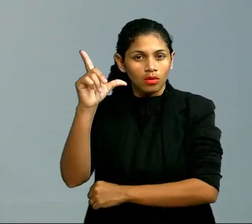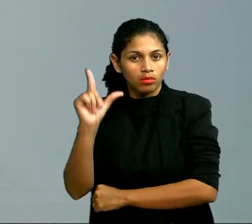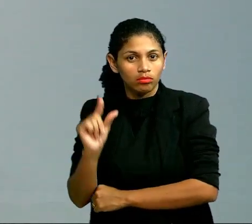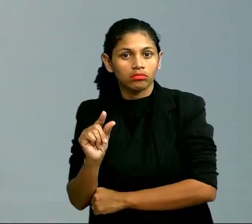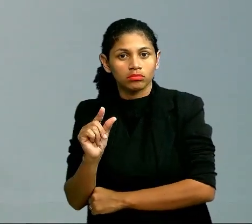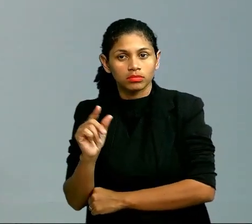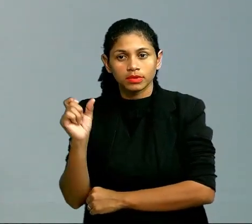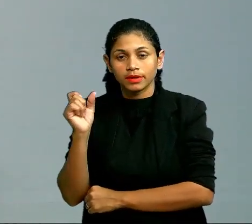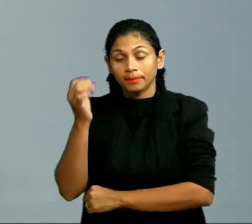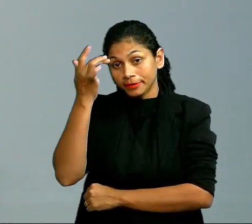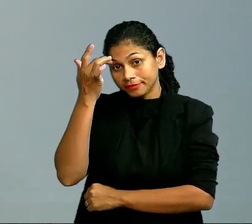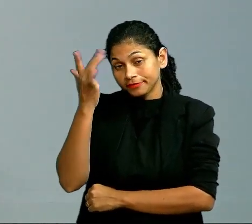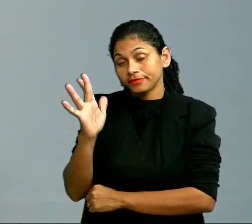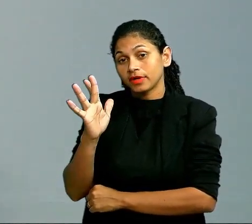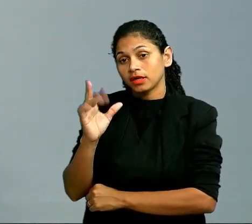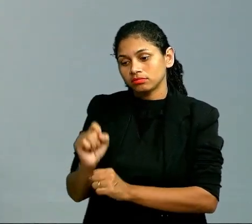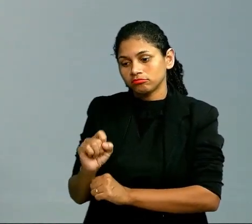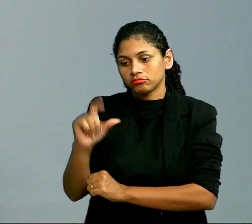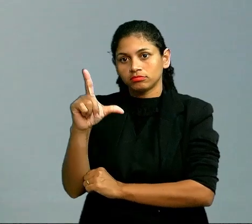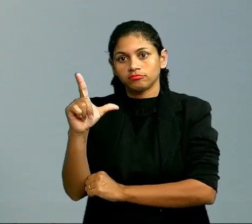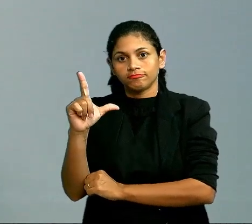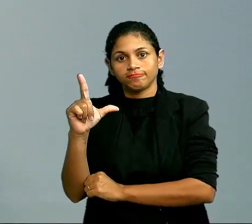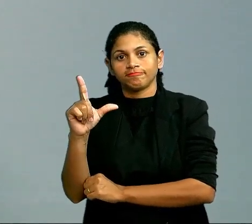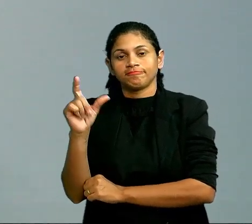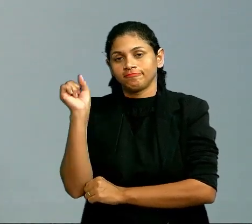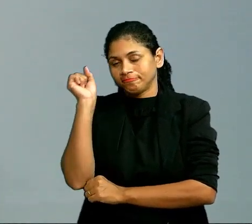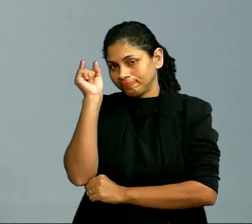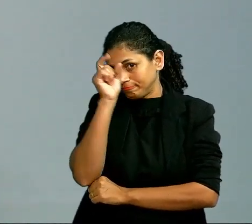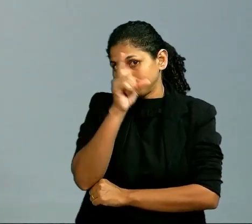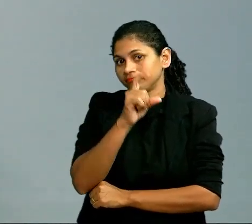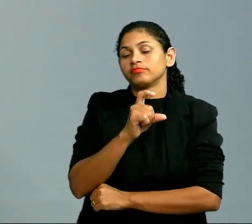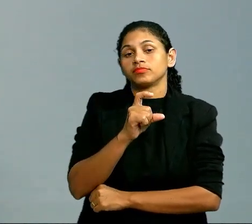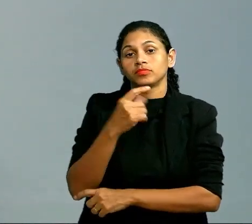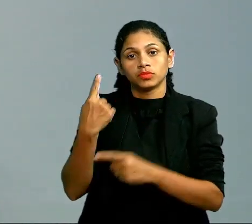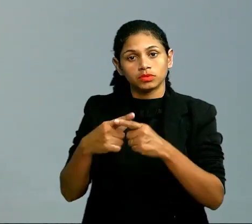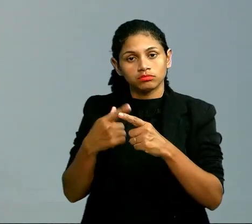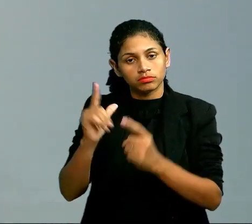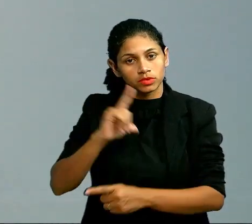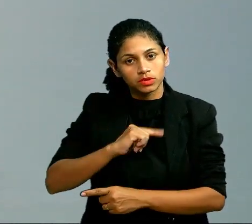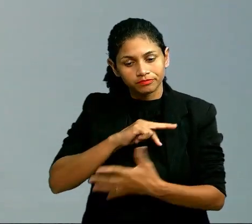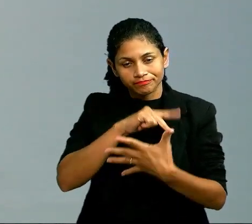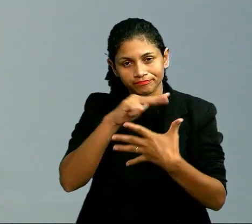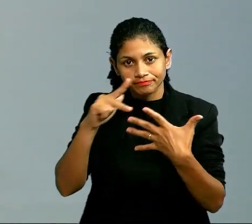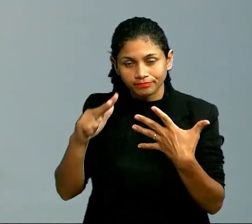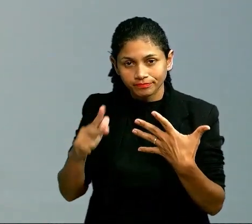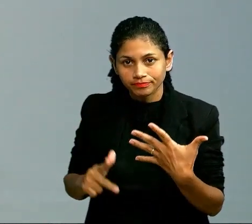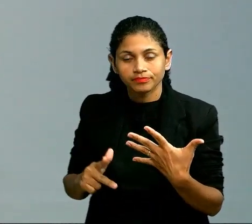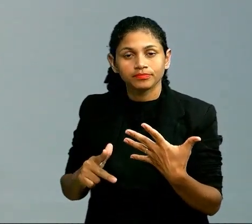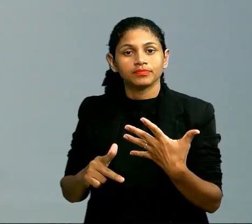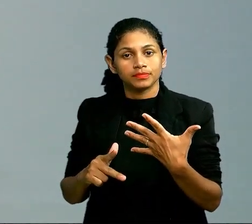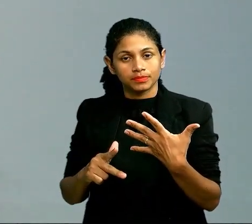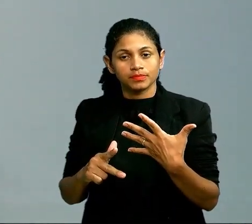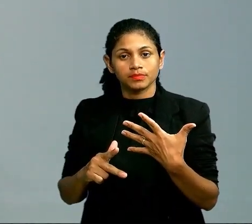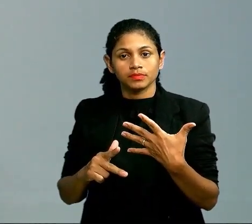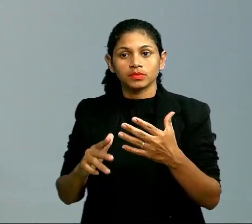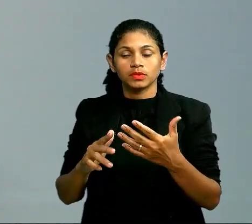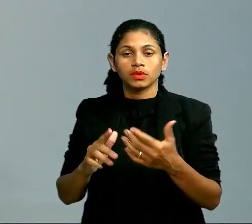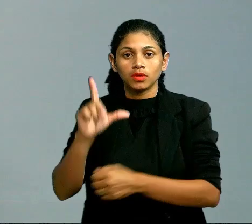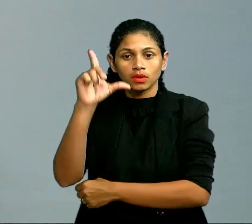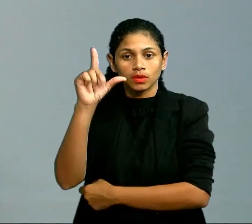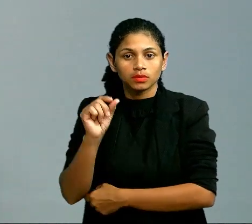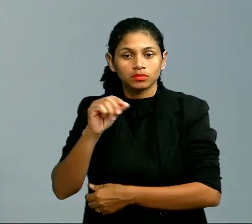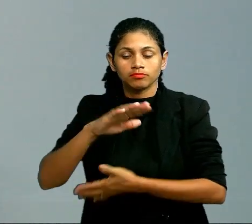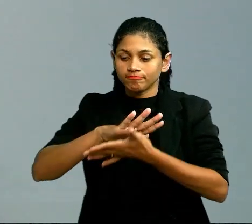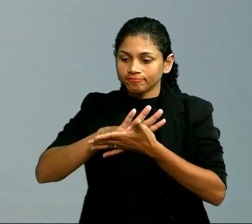mais dificuldade. Ah, por que isso acontece? Porque tem uma série de fatores. As forças intermoleculares em cadeias menores são